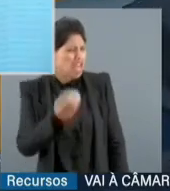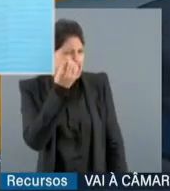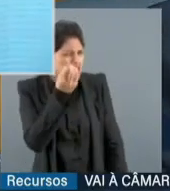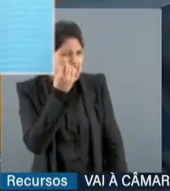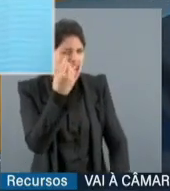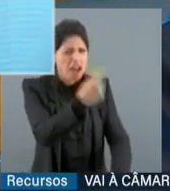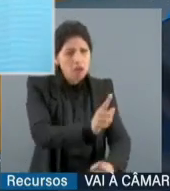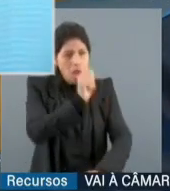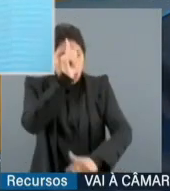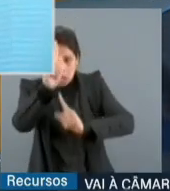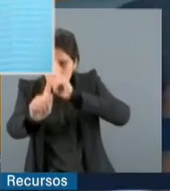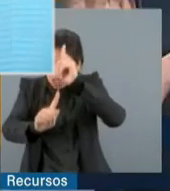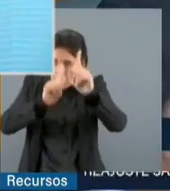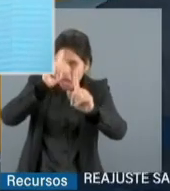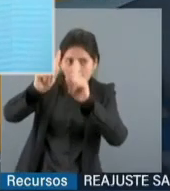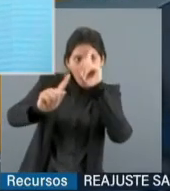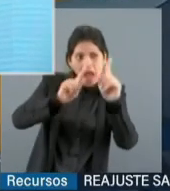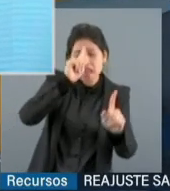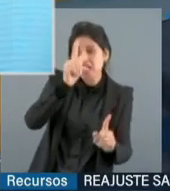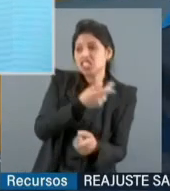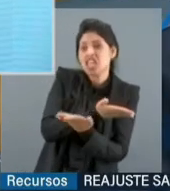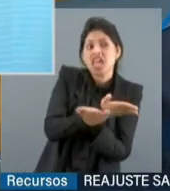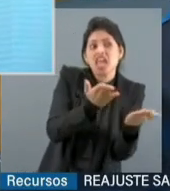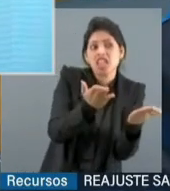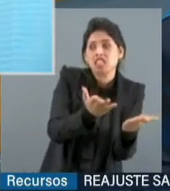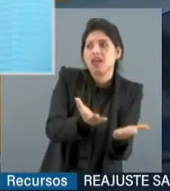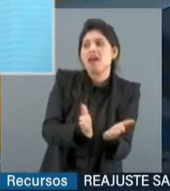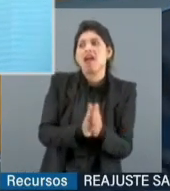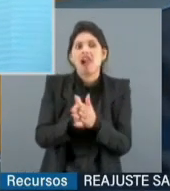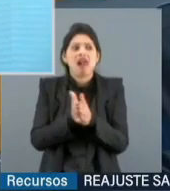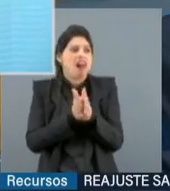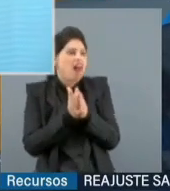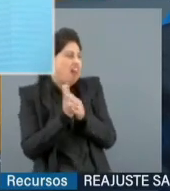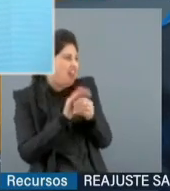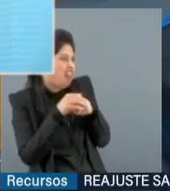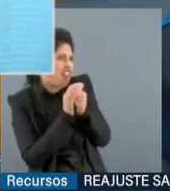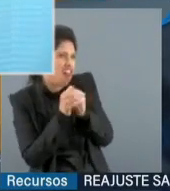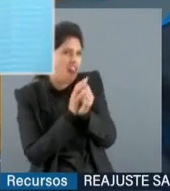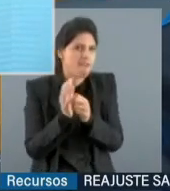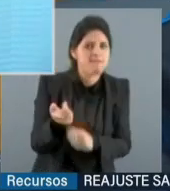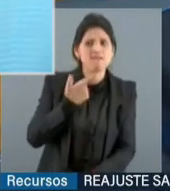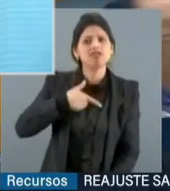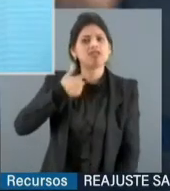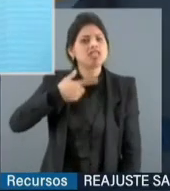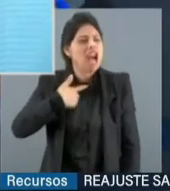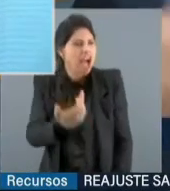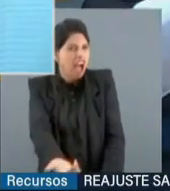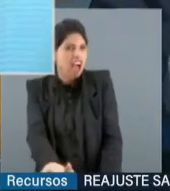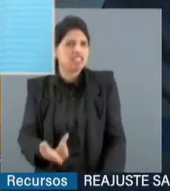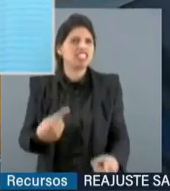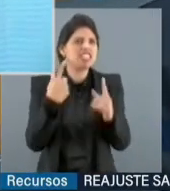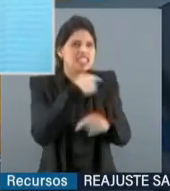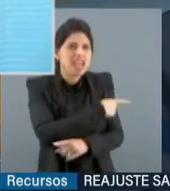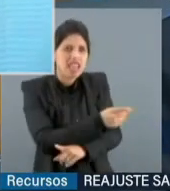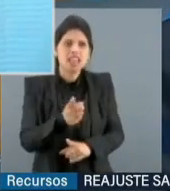Fazendo o seu discurso aí a Mauro Cid diante do silêncio dele e deixando muito claro que na visão dele há uma tentativa da